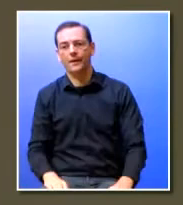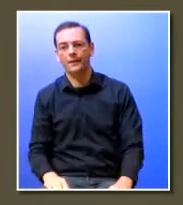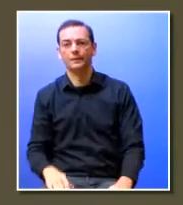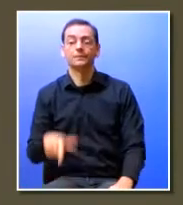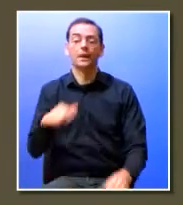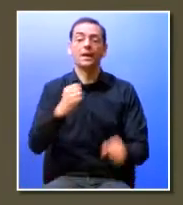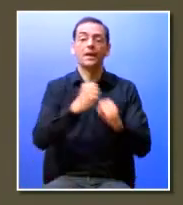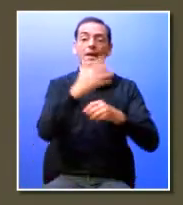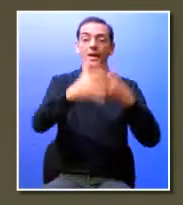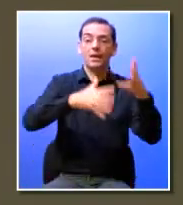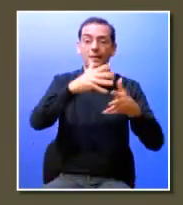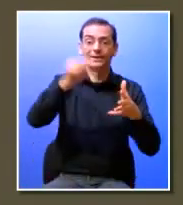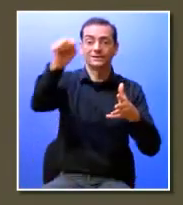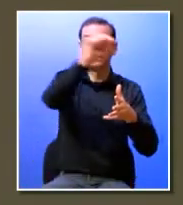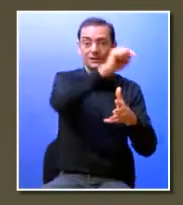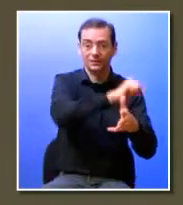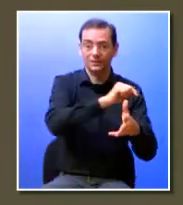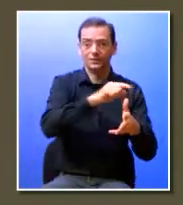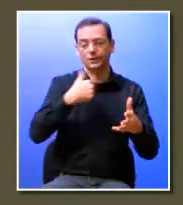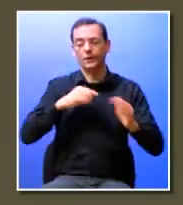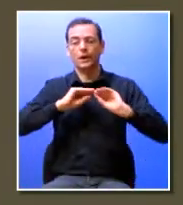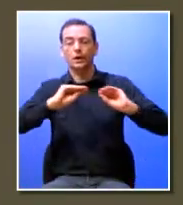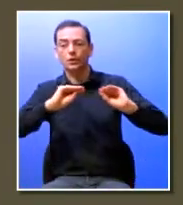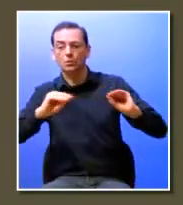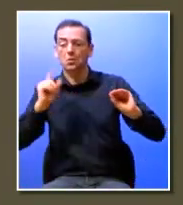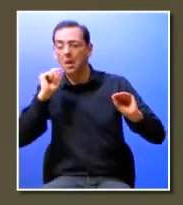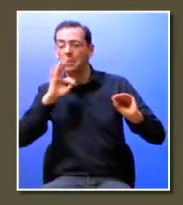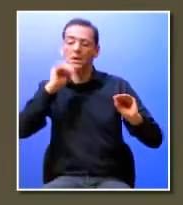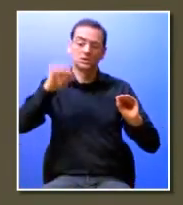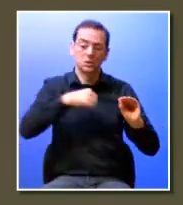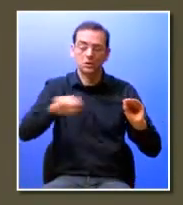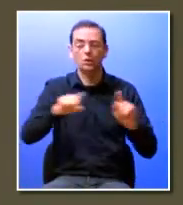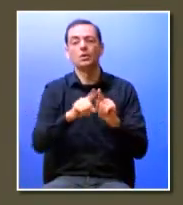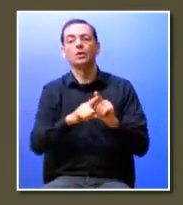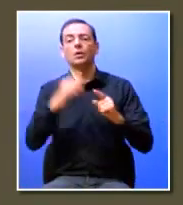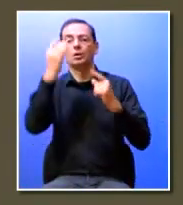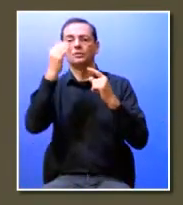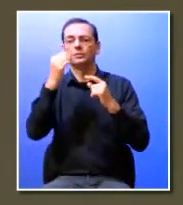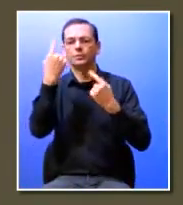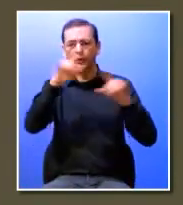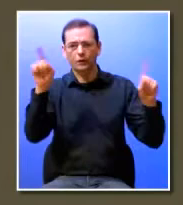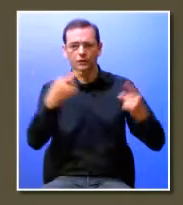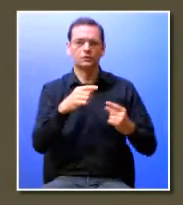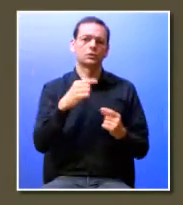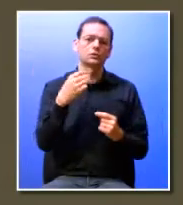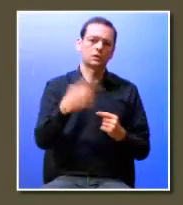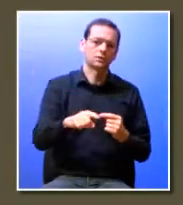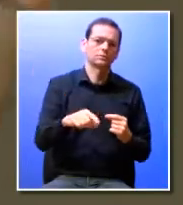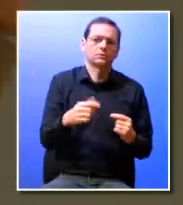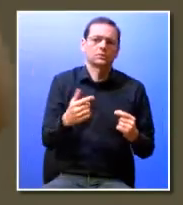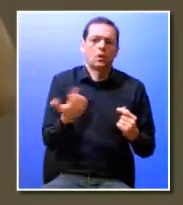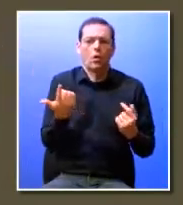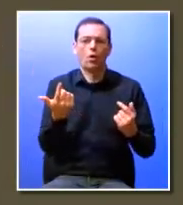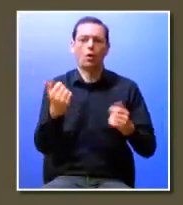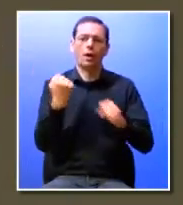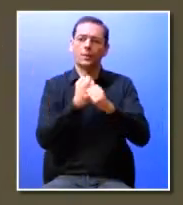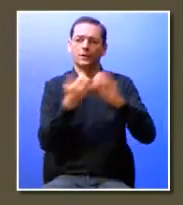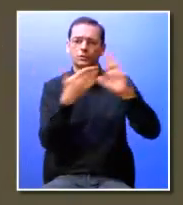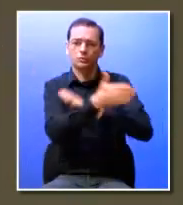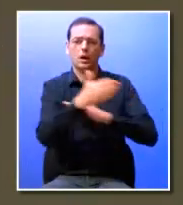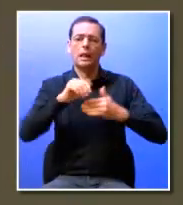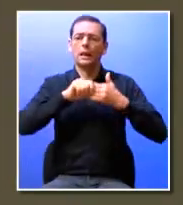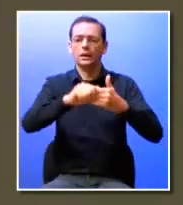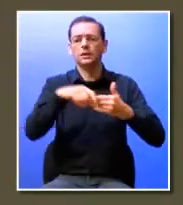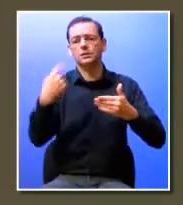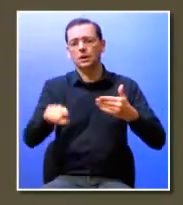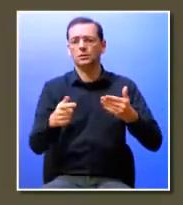empresas mas todos nós enquanto educadores sejam pais ou não formadores sejam professores ou não empregadores sejam líderes chefes orientadores de estágio ou